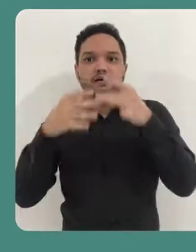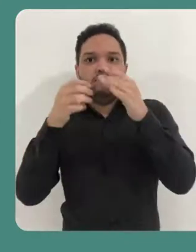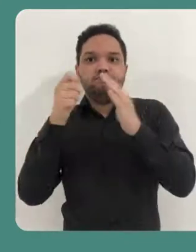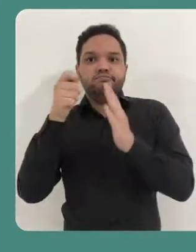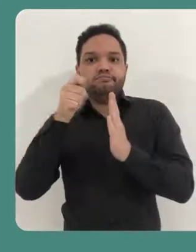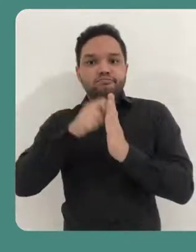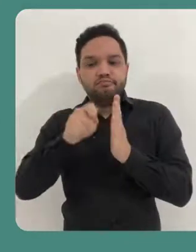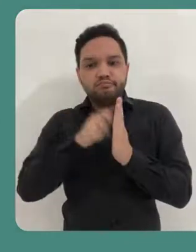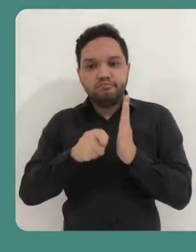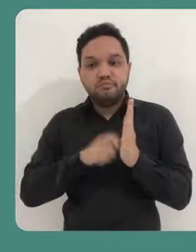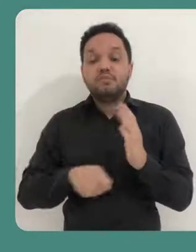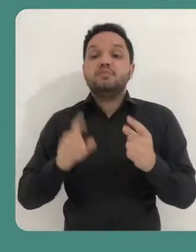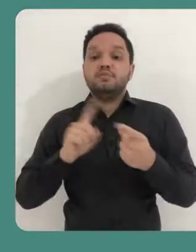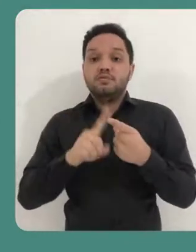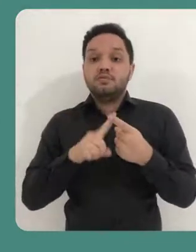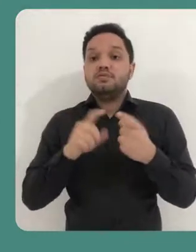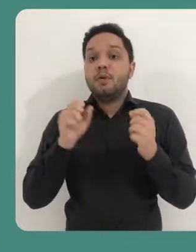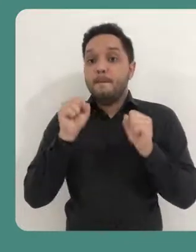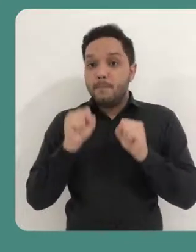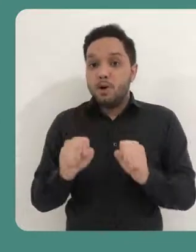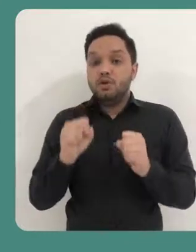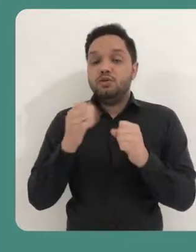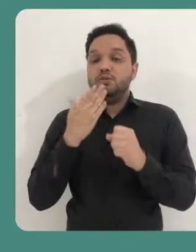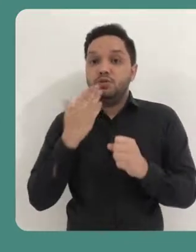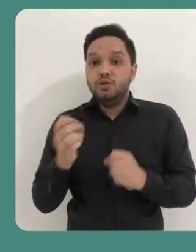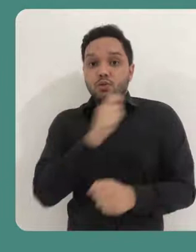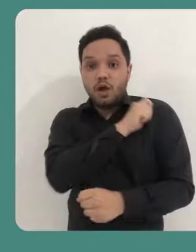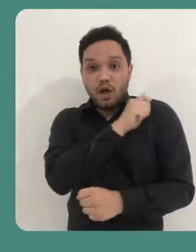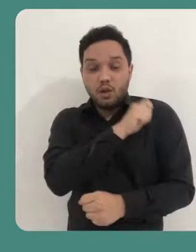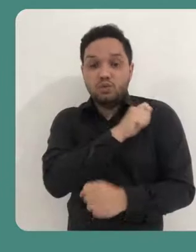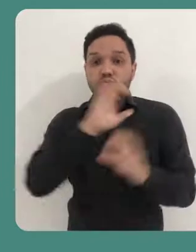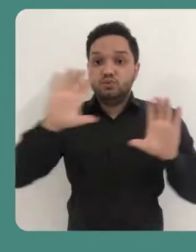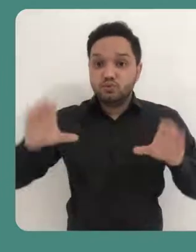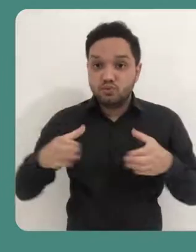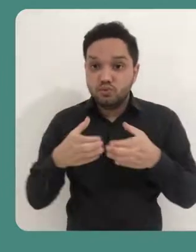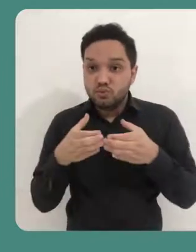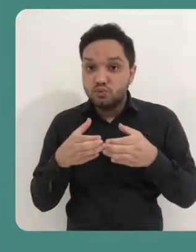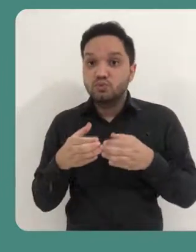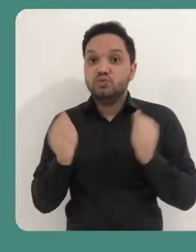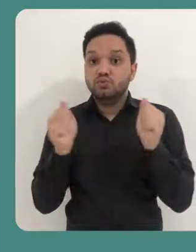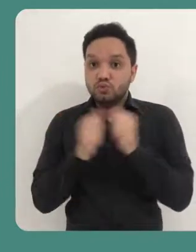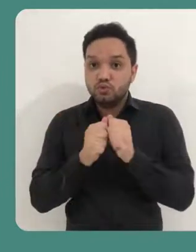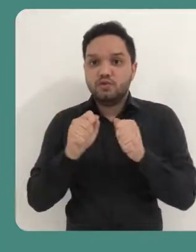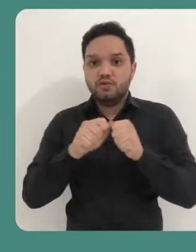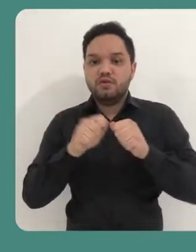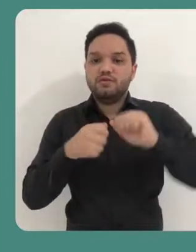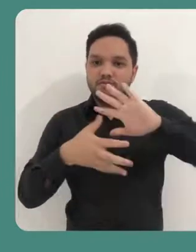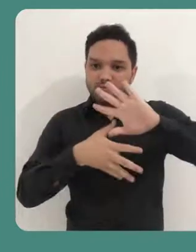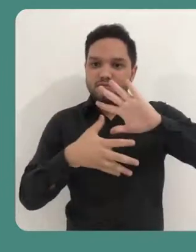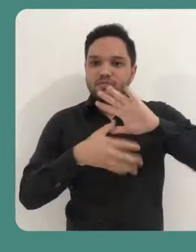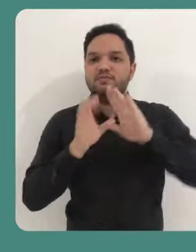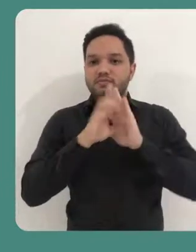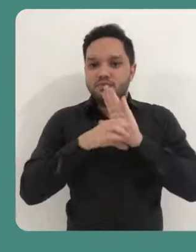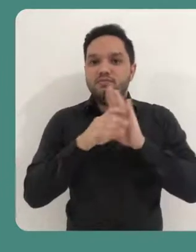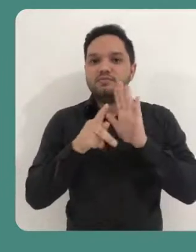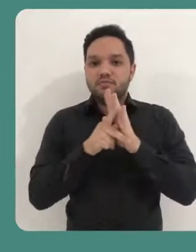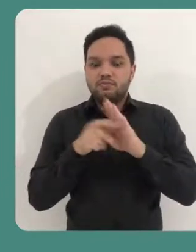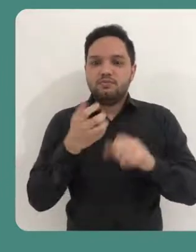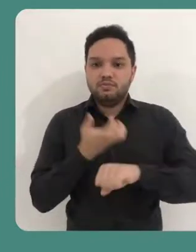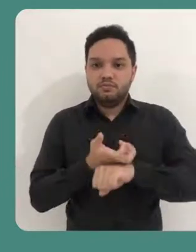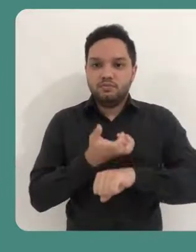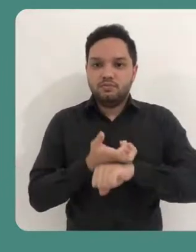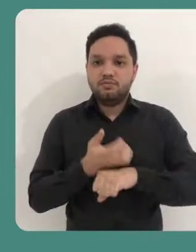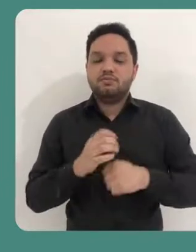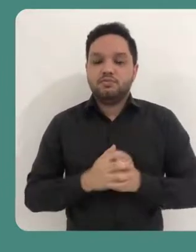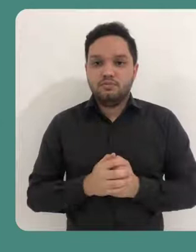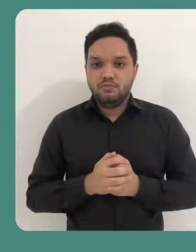Ou então até mesmo você pode instruir os seus alunos de forma colaborativa a criar um mapa conceitual da disciplina. Essa